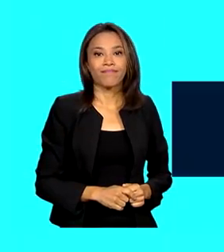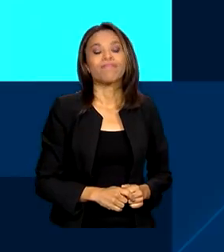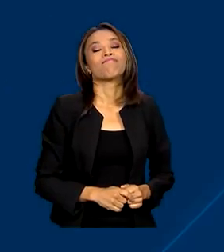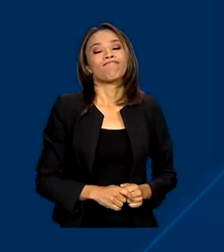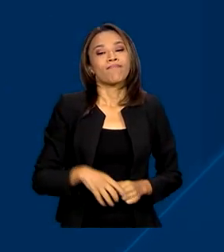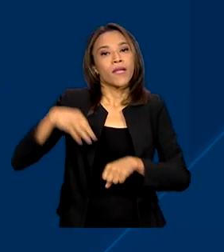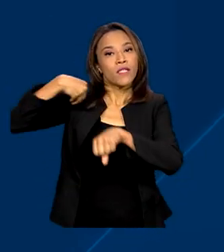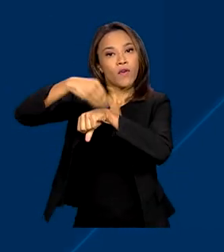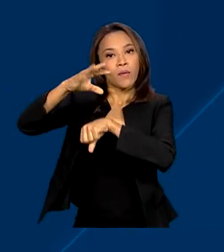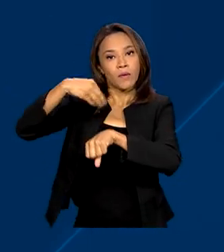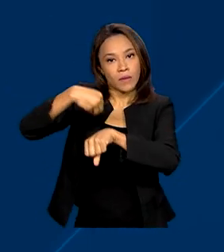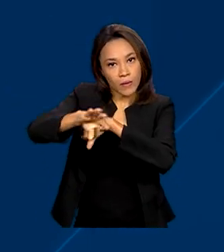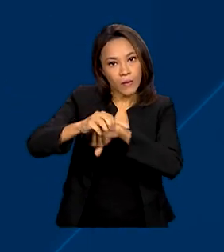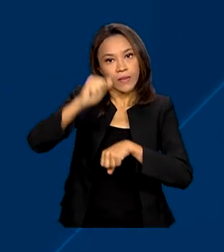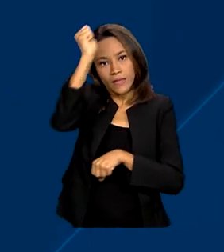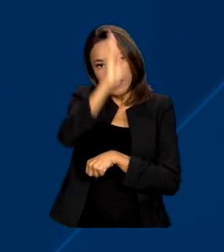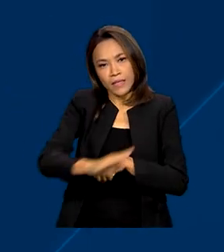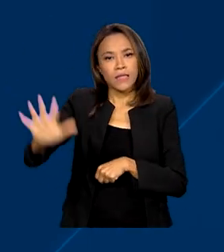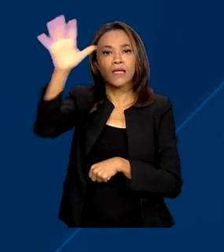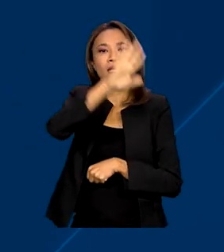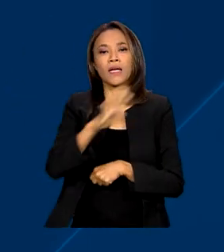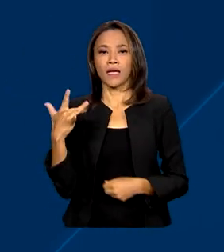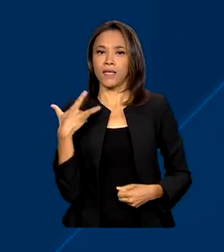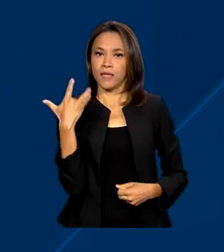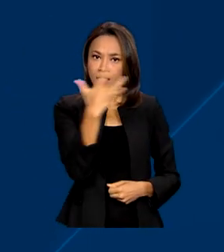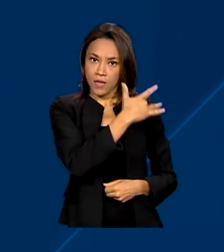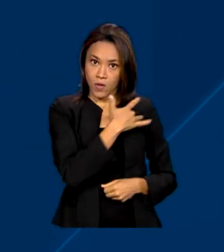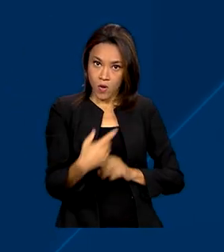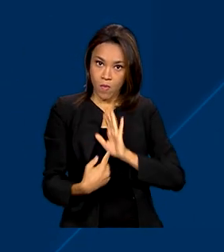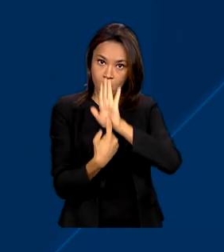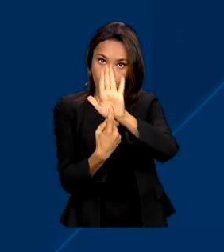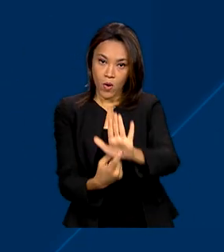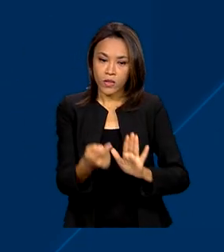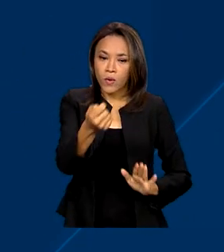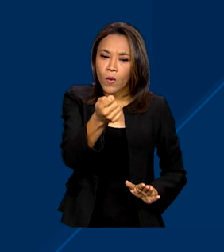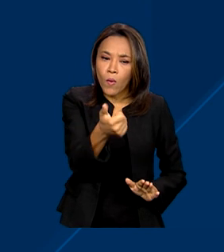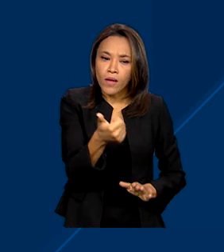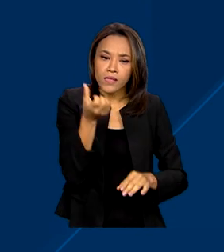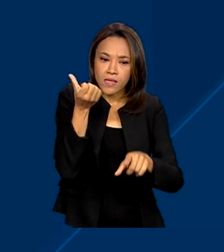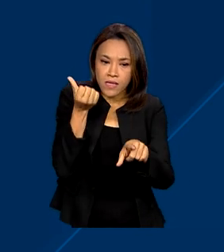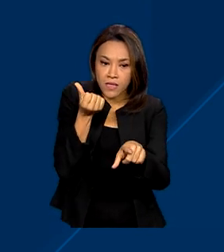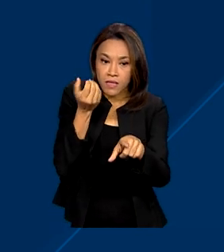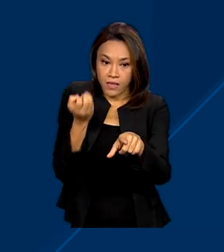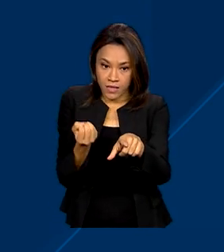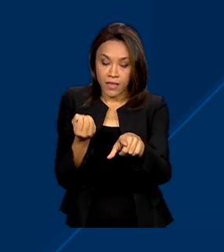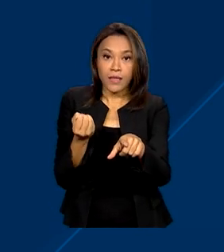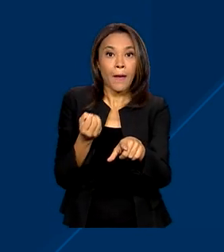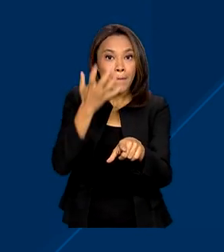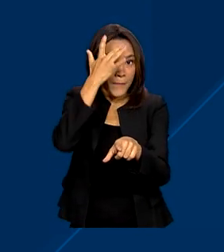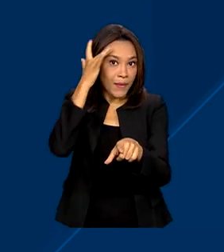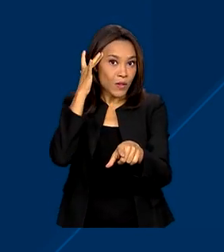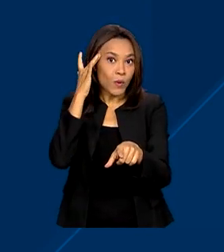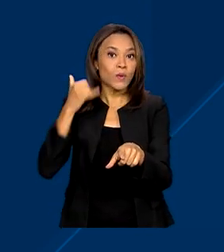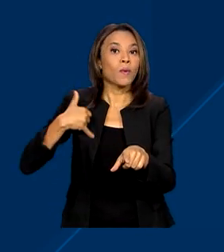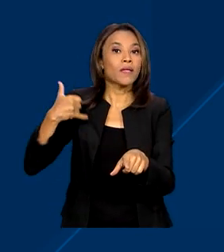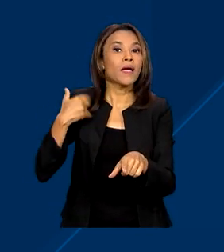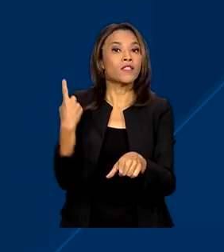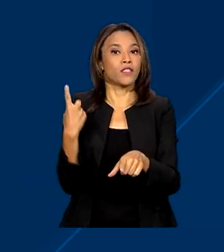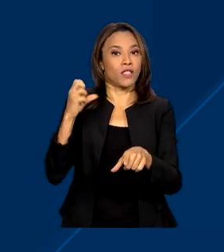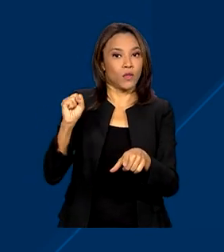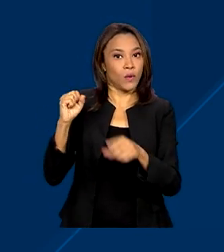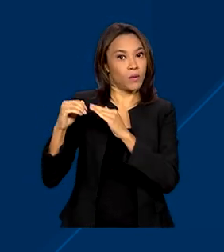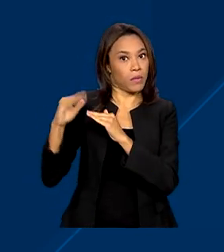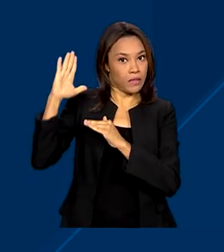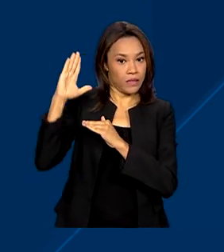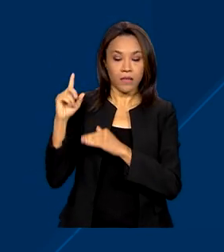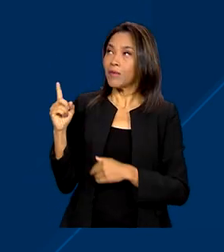Dados da Pesquisa Nacional de Saúde revelam que quase 60% das pessoas com 18 anos de idade ou